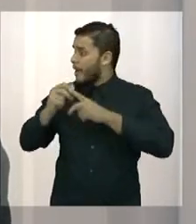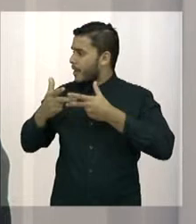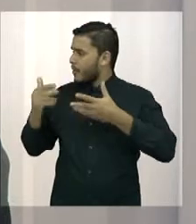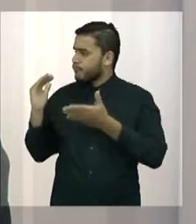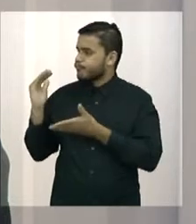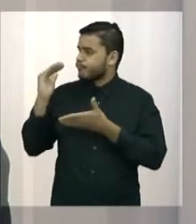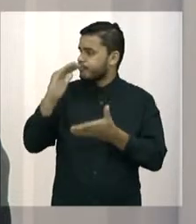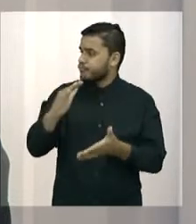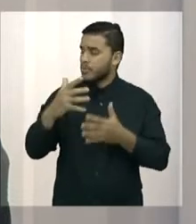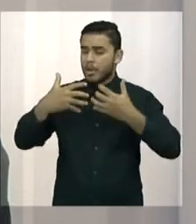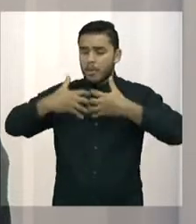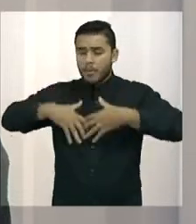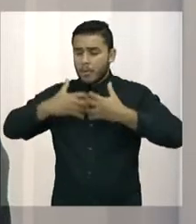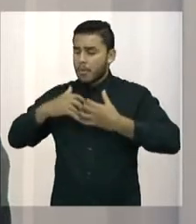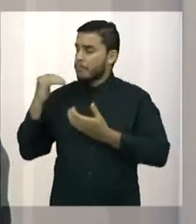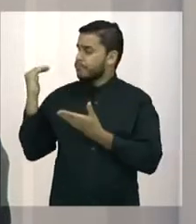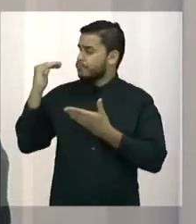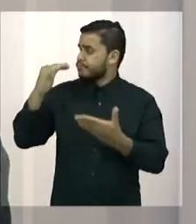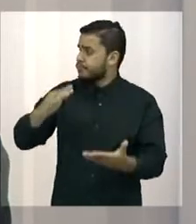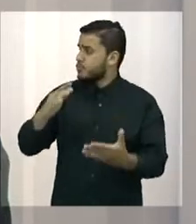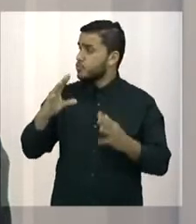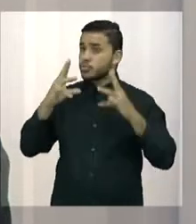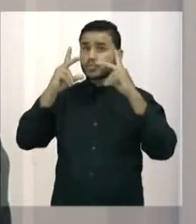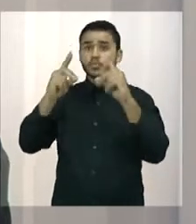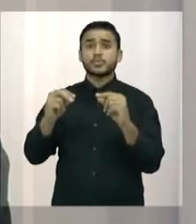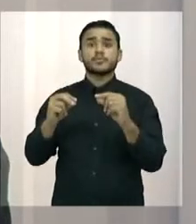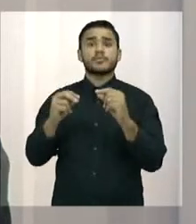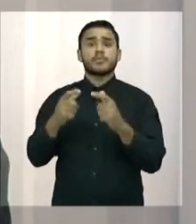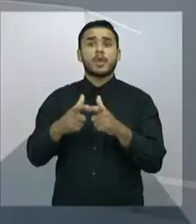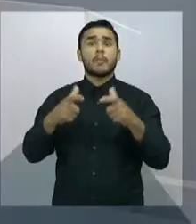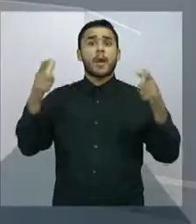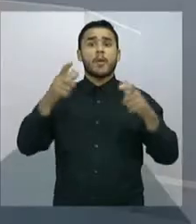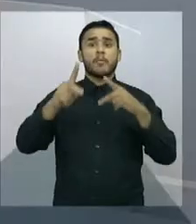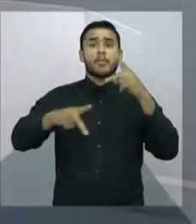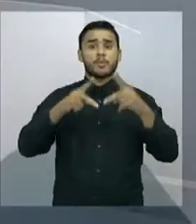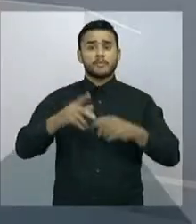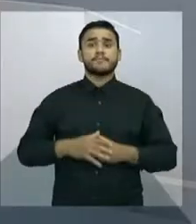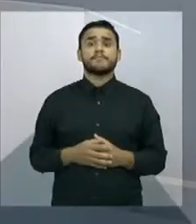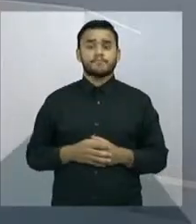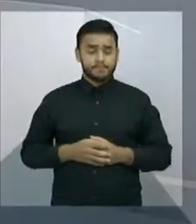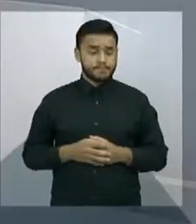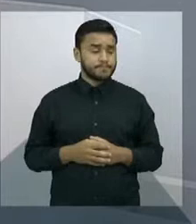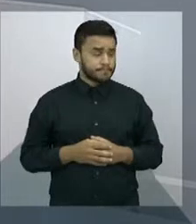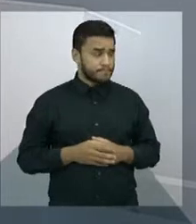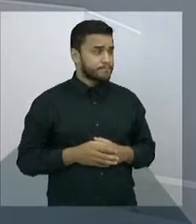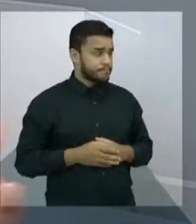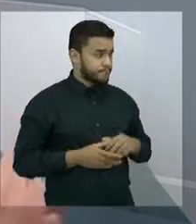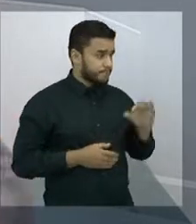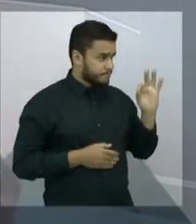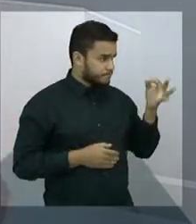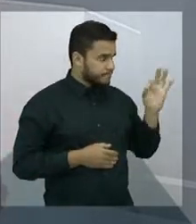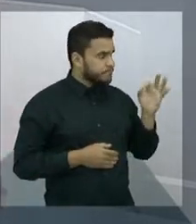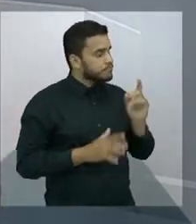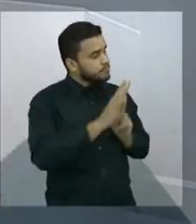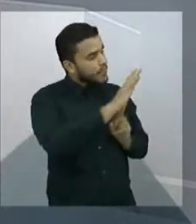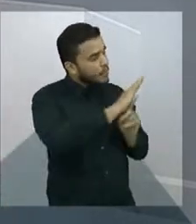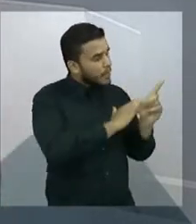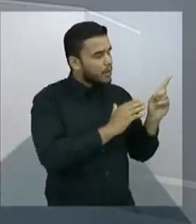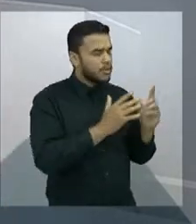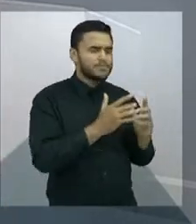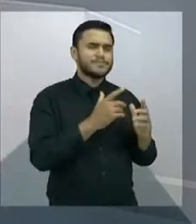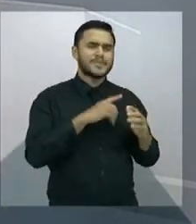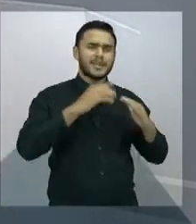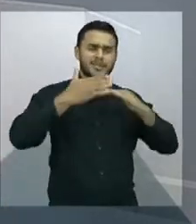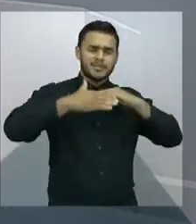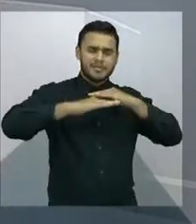a população de lá é uma população grande e carente. Agora, sobre essa questão dos buracos, que o senhor falou que estão por toda a cidade,